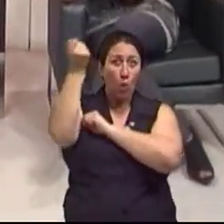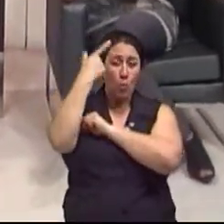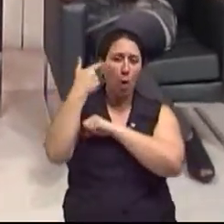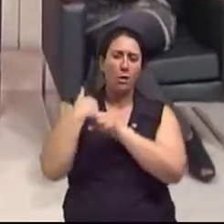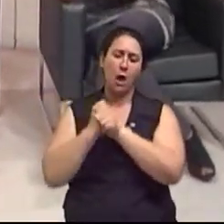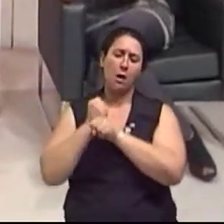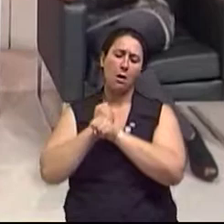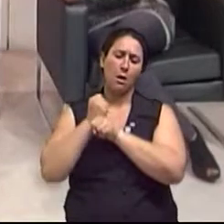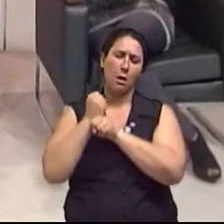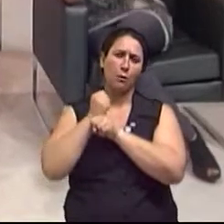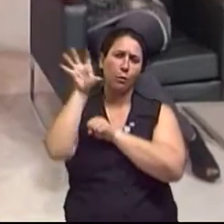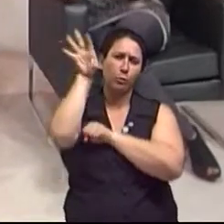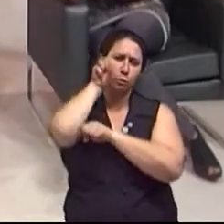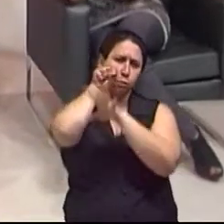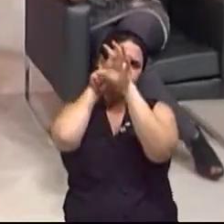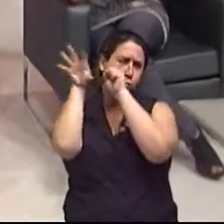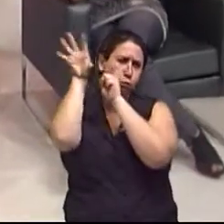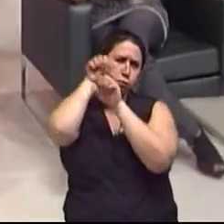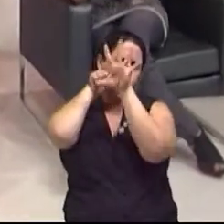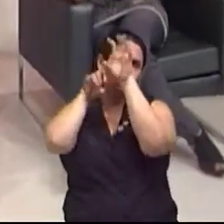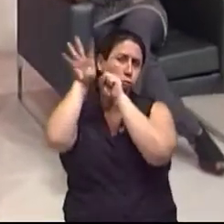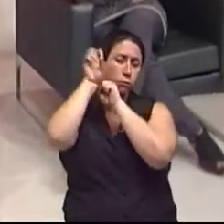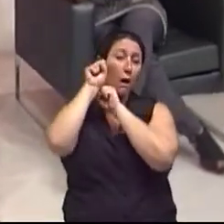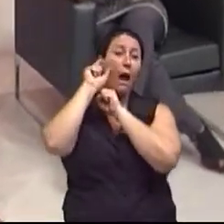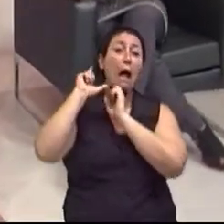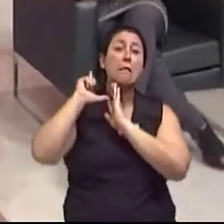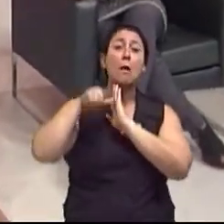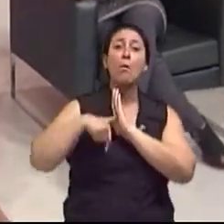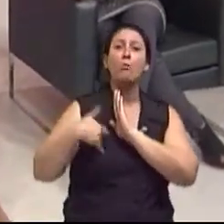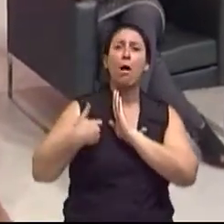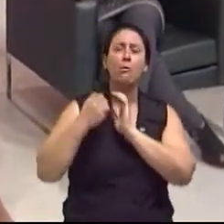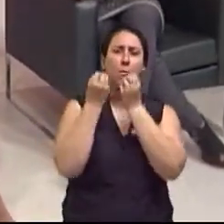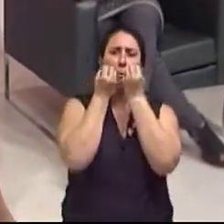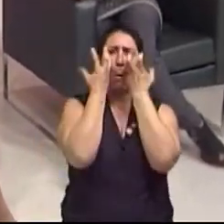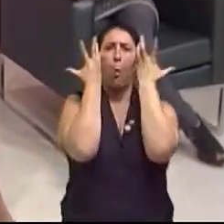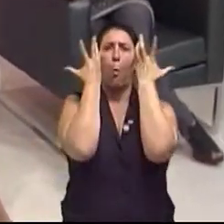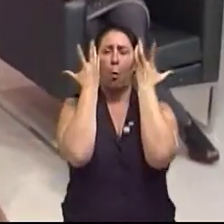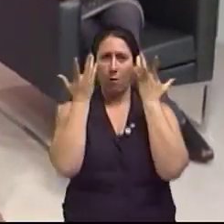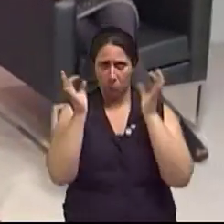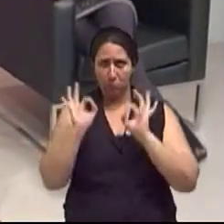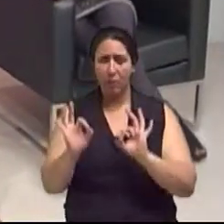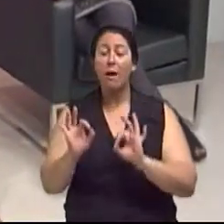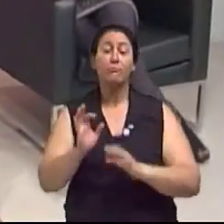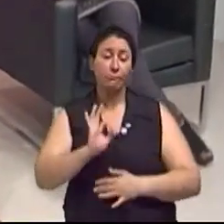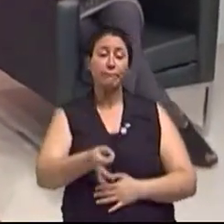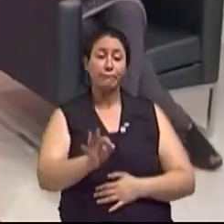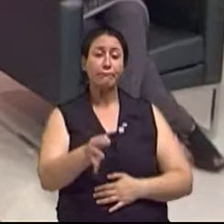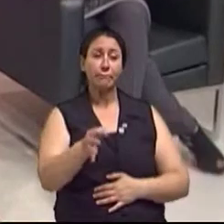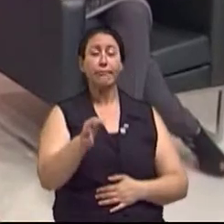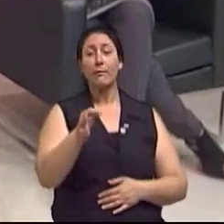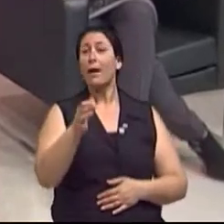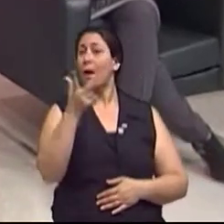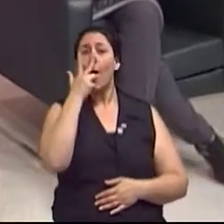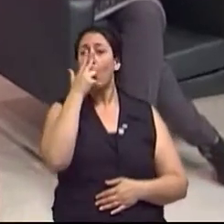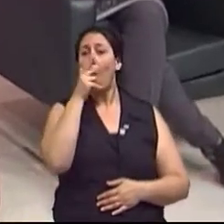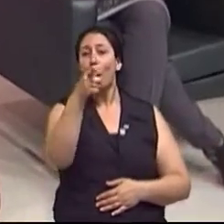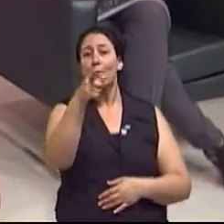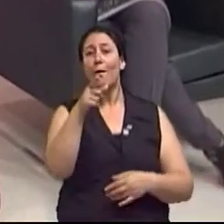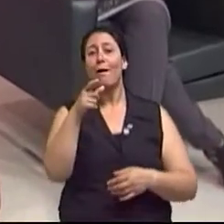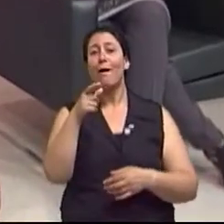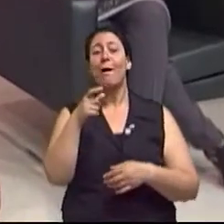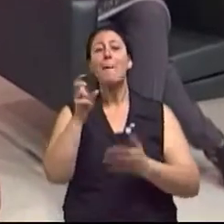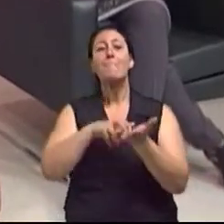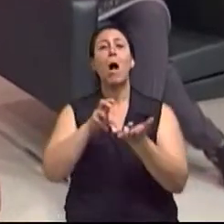ou apanhei durante a minha vida, ele está aqui comigo. Exatamente, a gente não consegue, é que nem uma caderneta de poupança. A gente